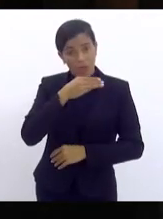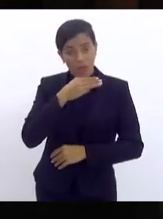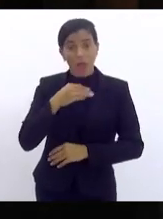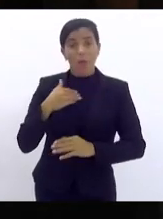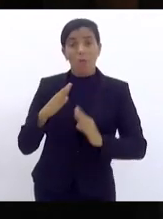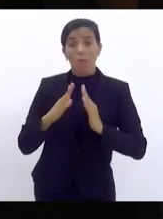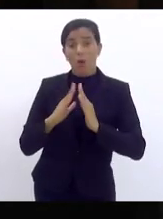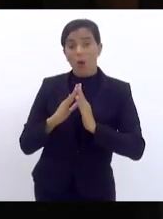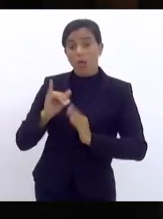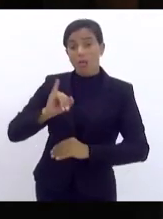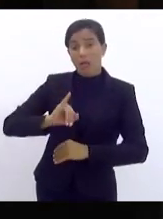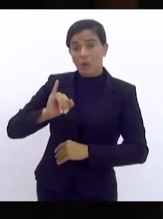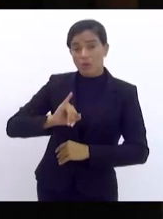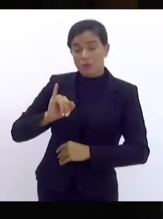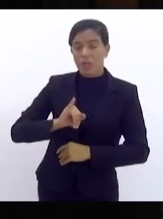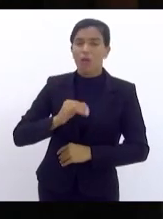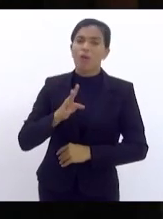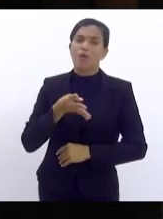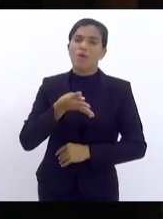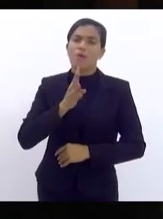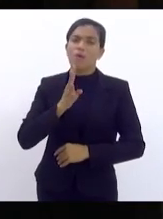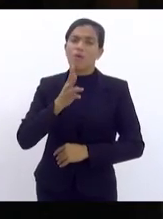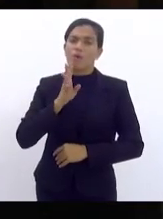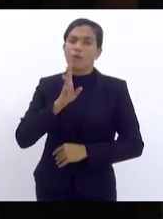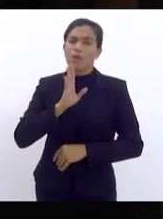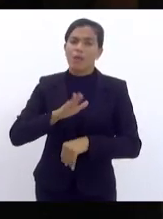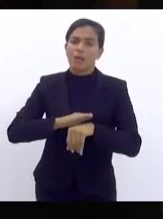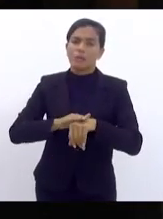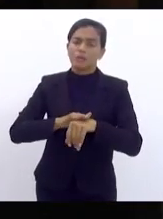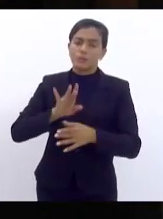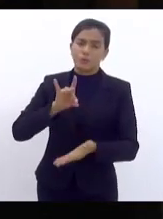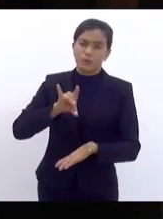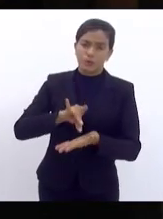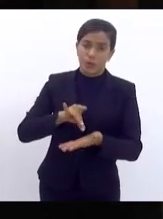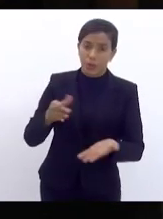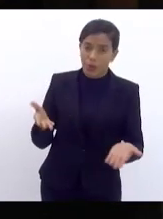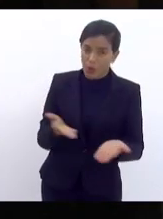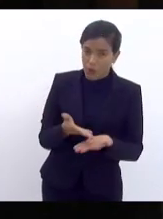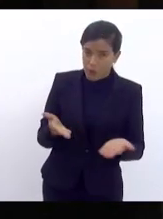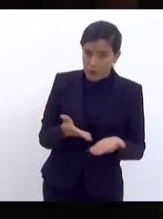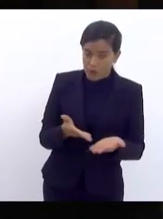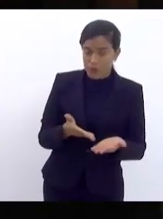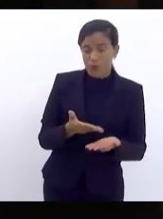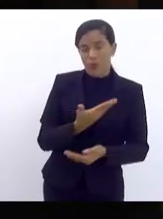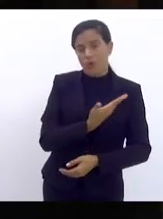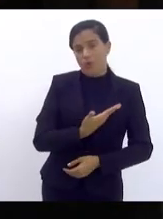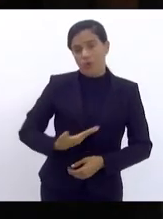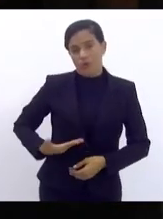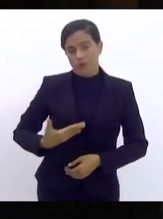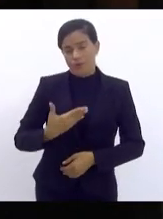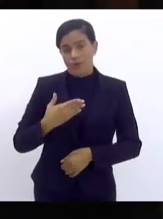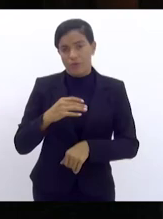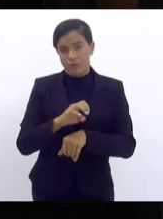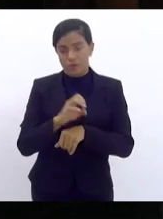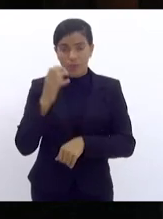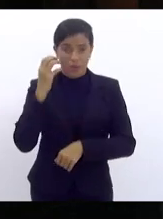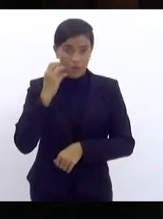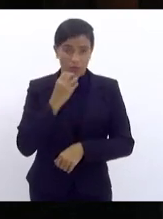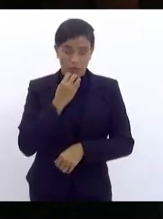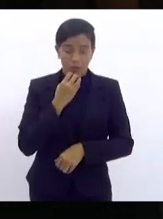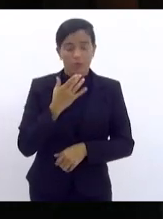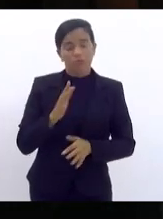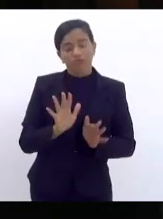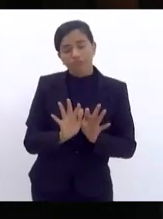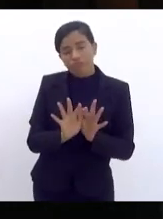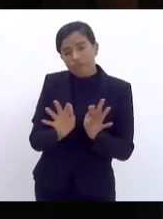Itacuruçá, e sei dessa realidade que eles passam. Então, hoje, eu aqui, no governo do Estado, venho com muita